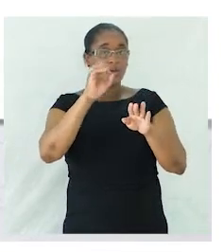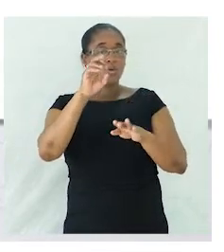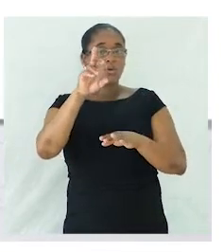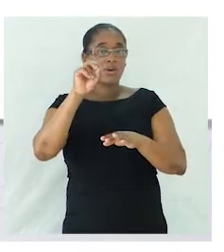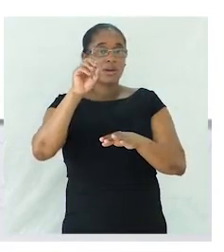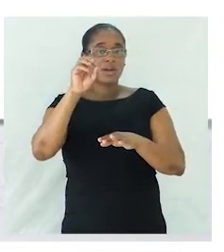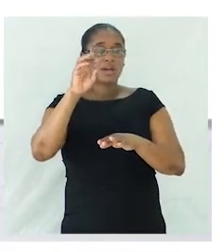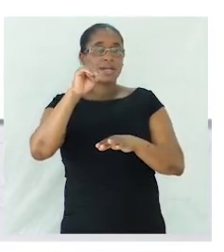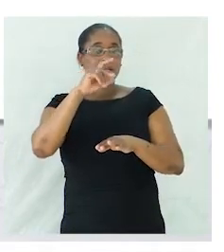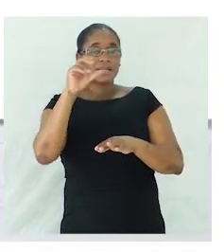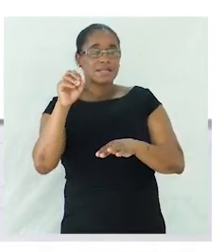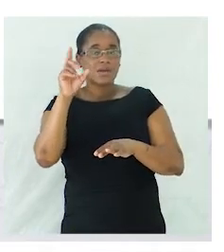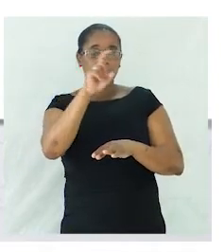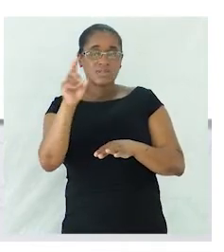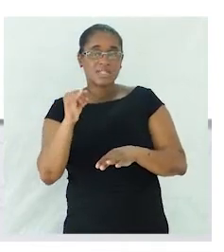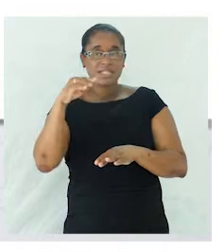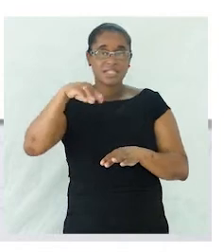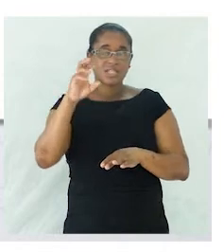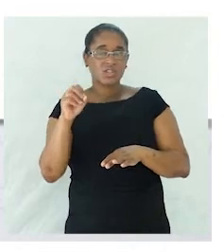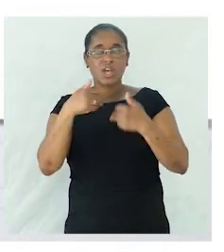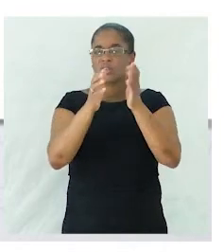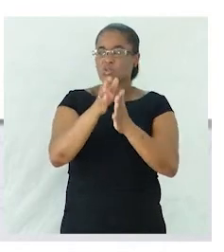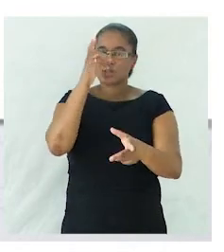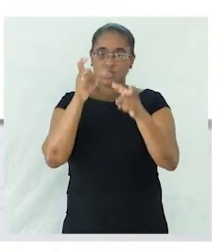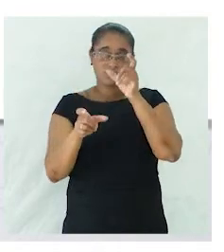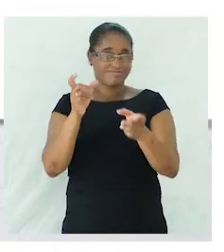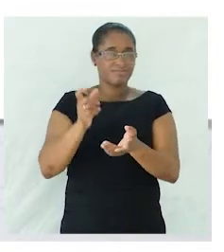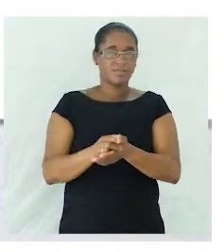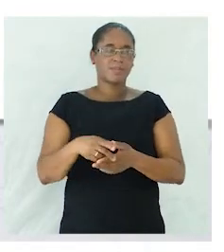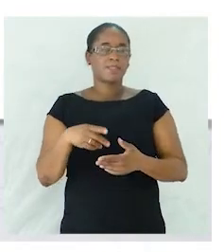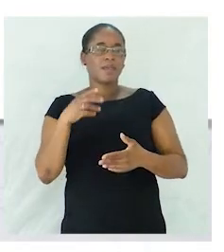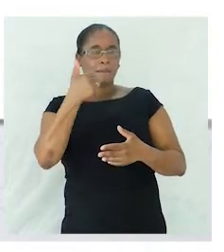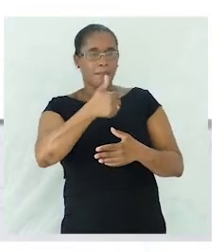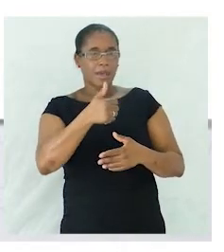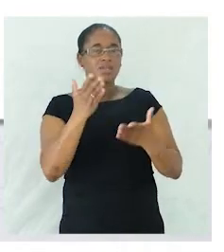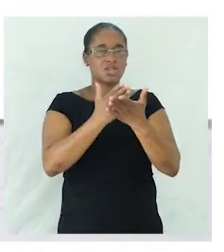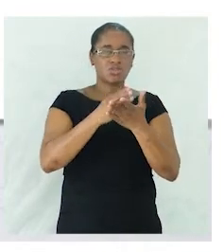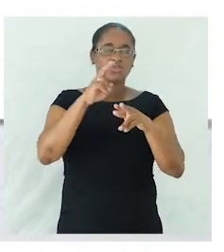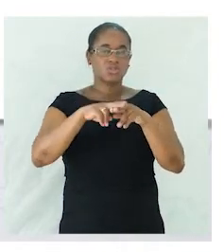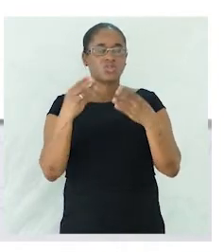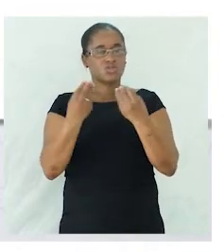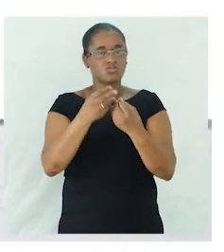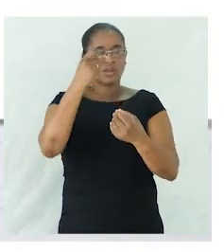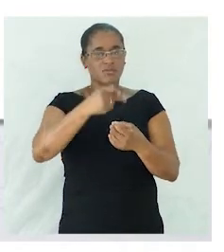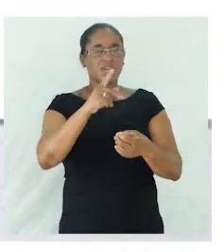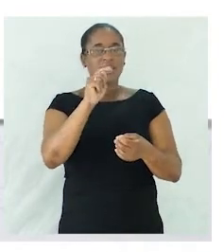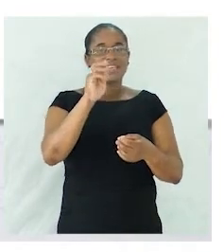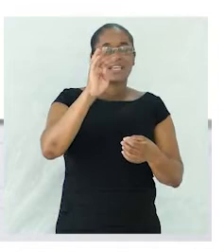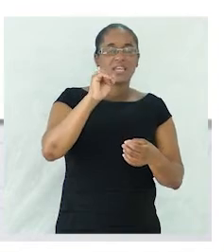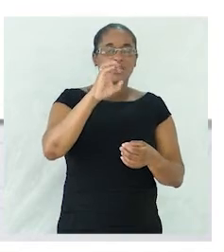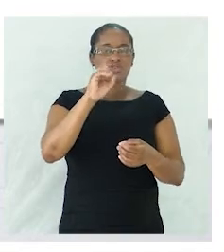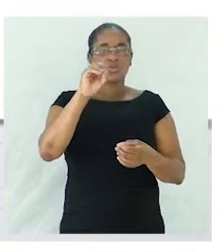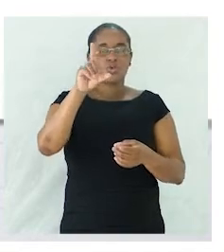foi assim? então vamos prosseguir b na escola sentamos juntas fica na escolinha sentamos juntas